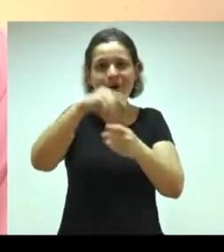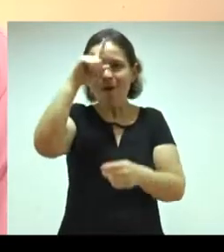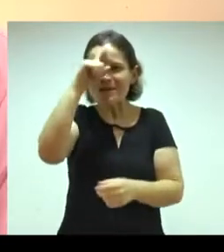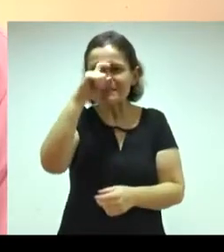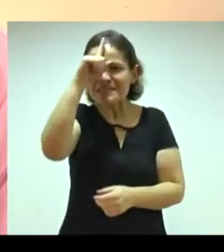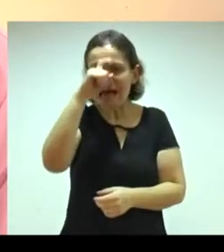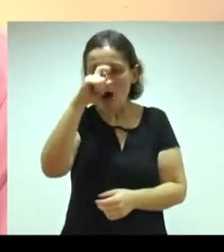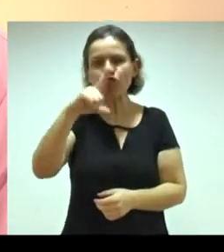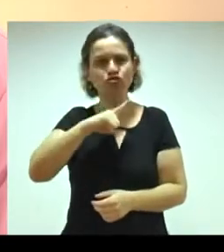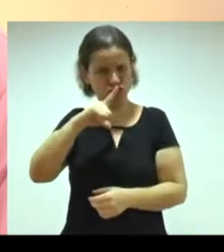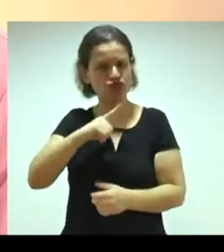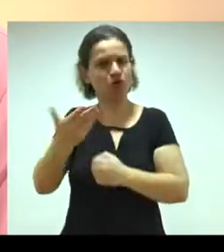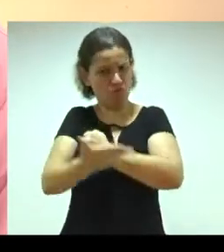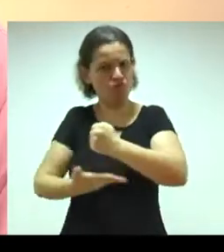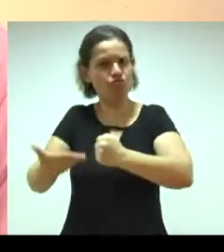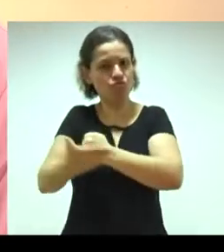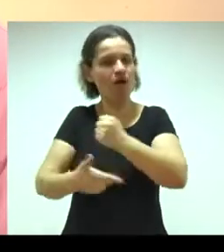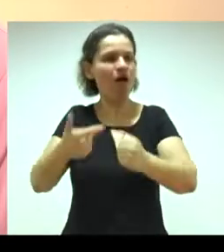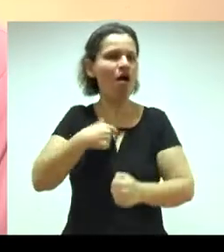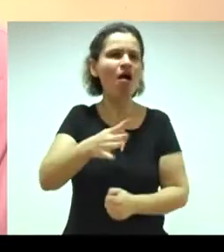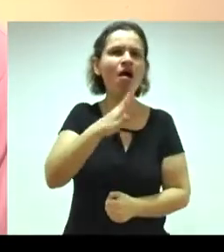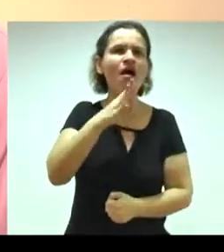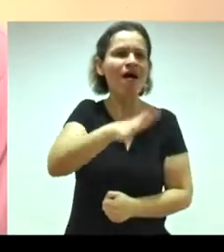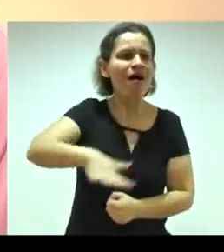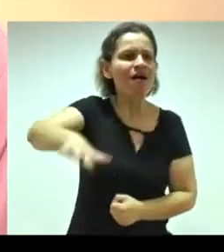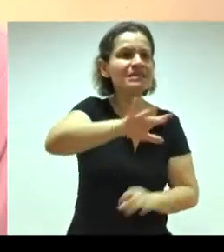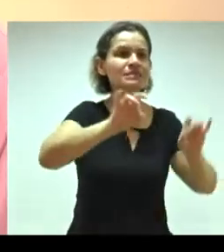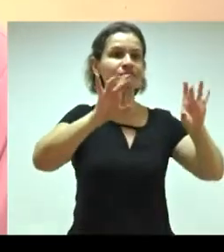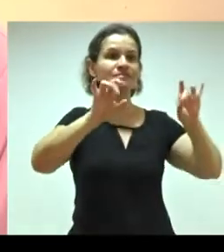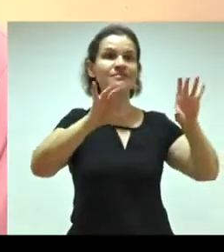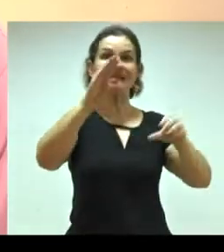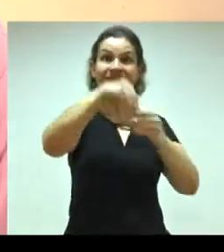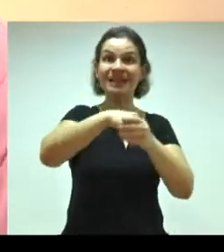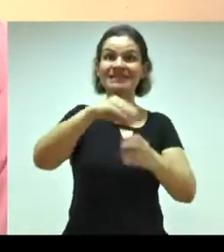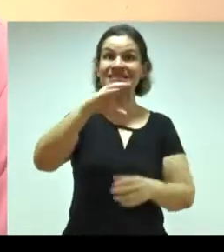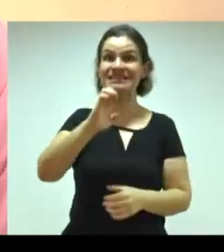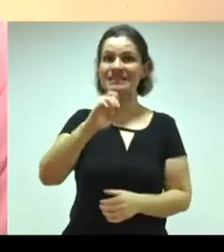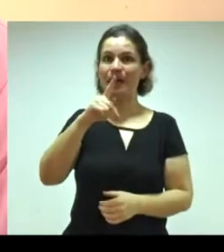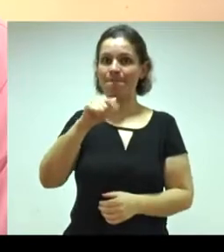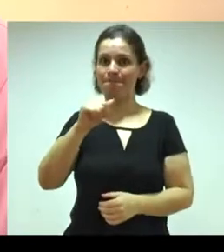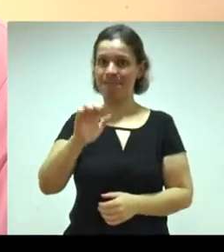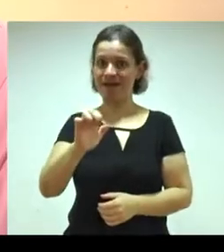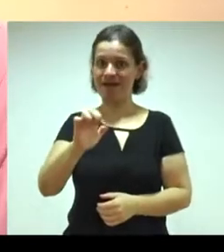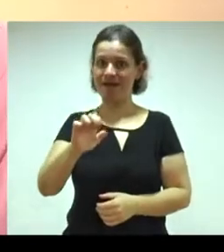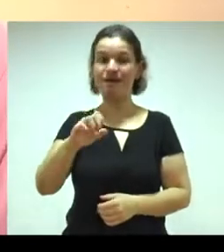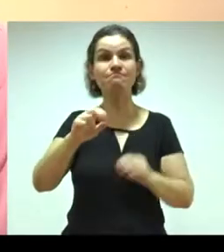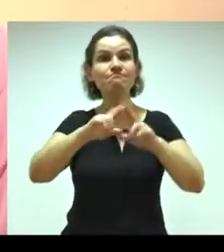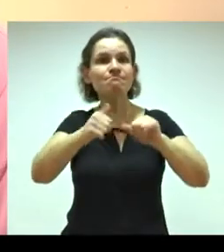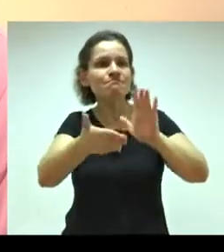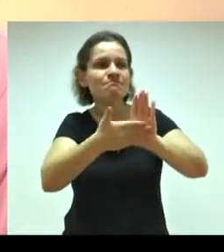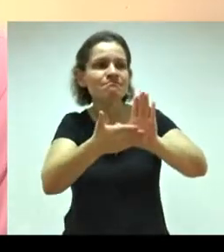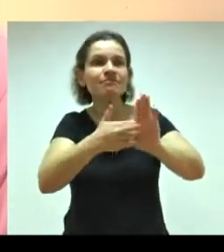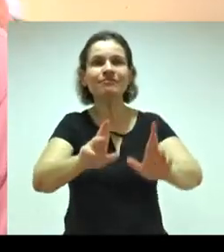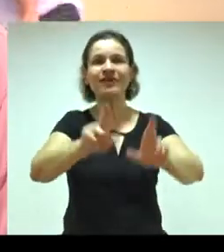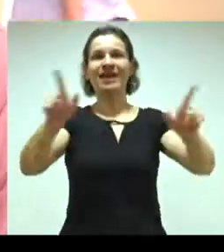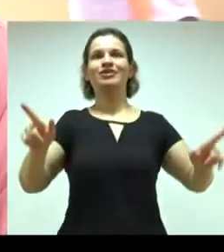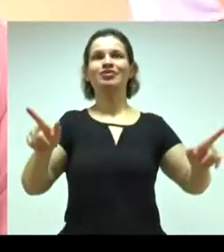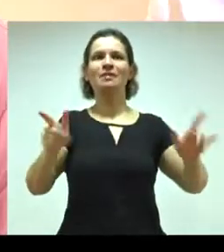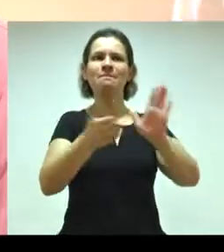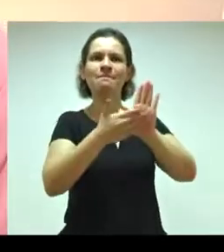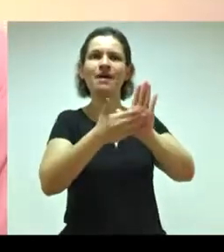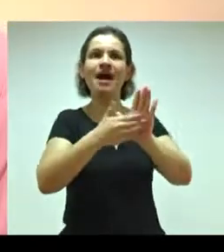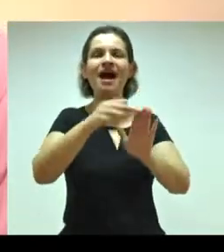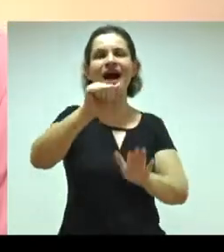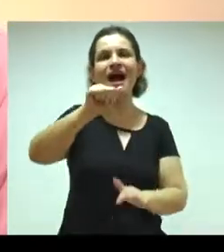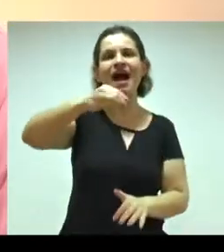já era muito respaldada, eu tomei ciência da especialização no CEPAI com uma proposta diferenciada, uma proposta